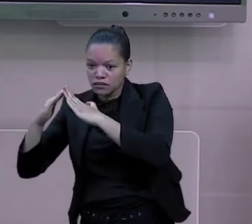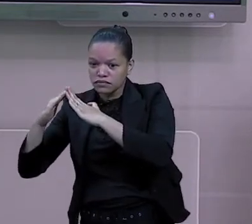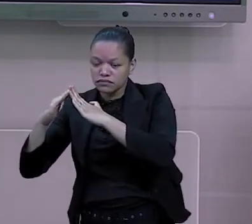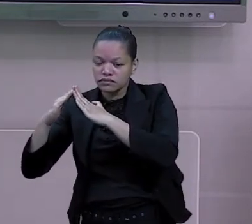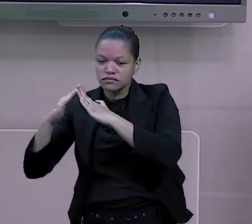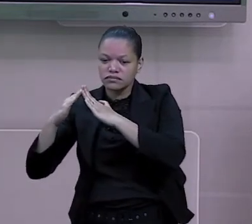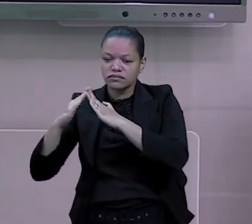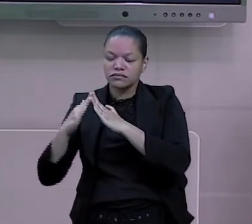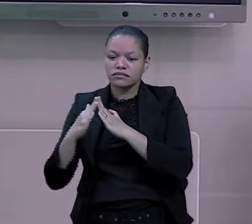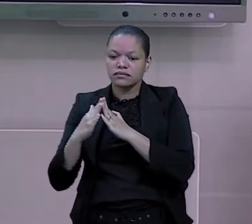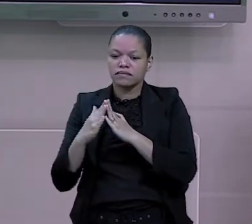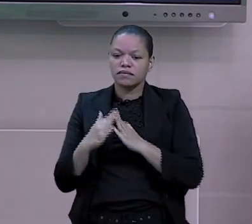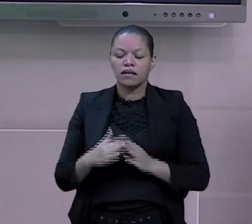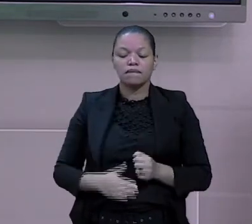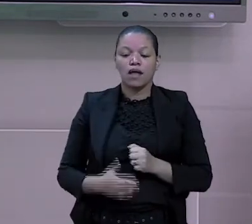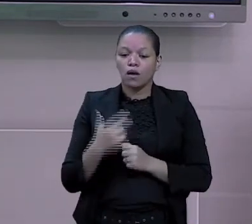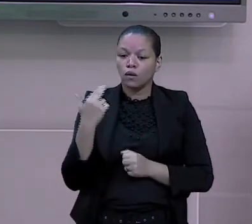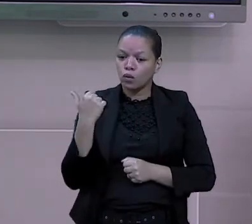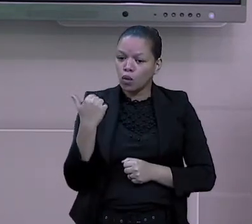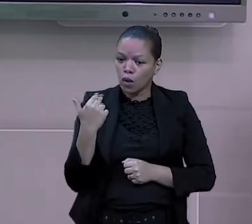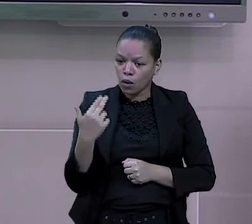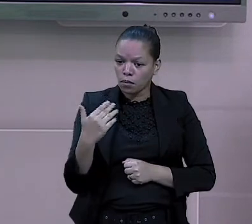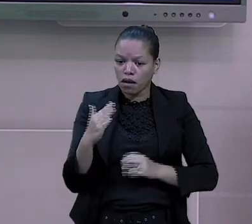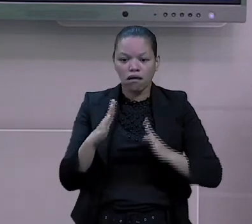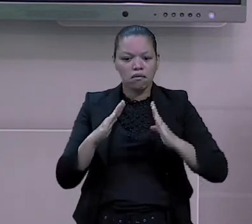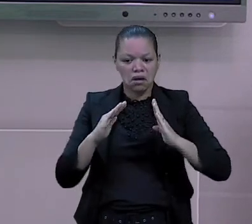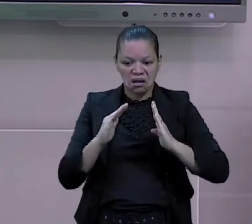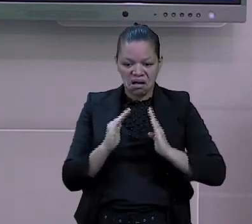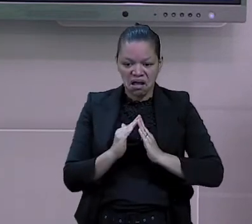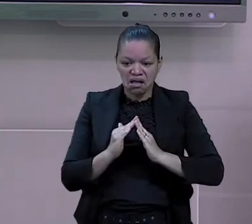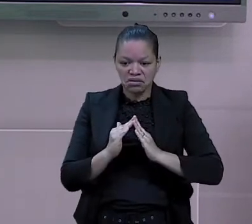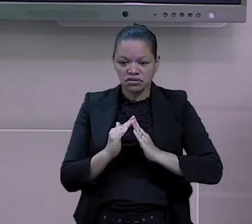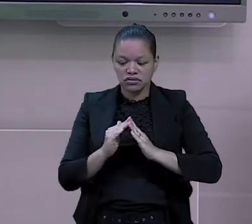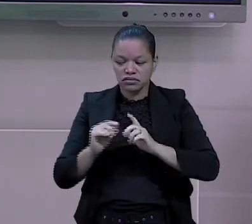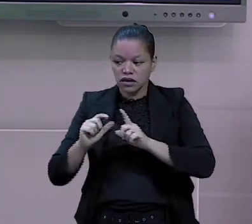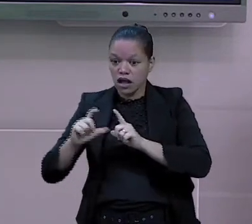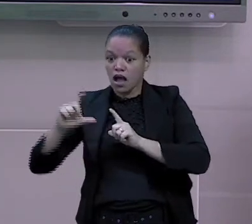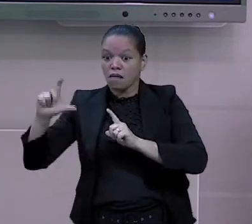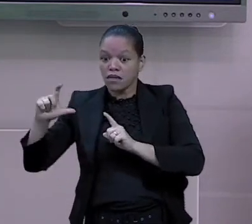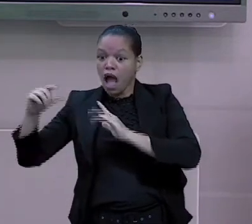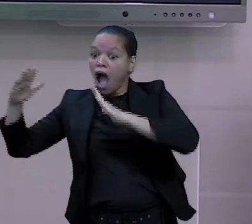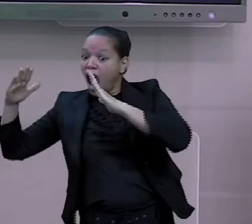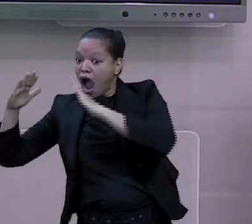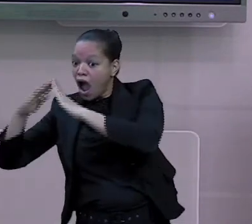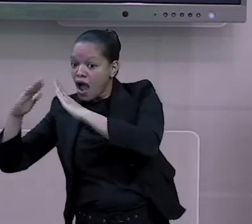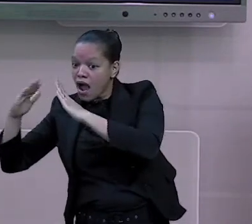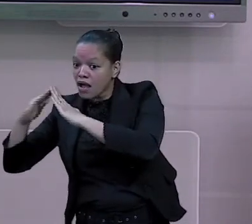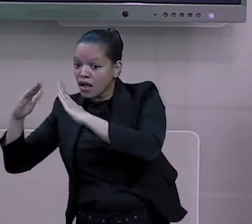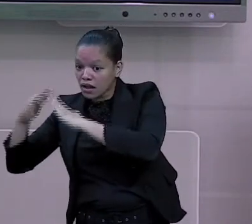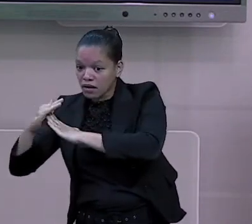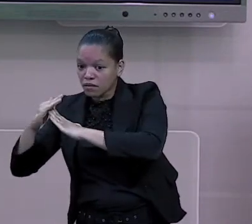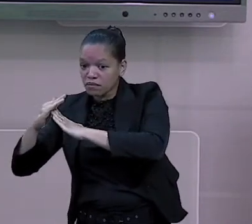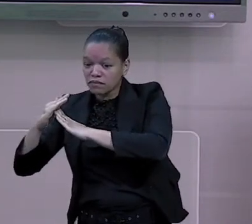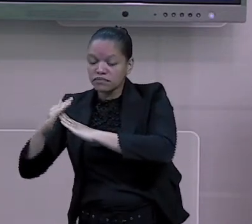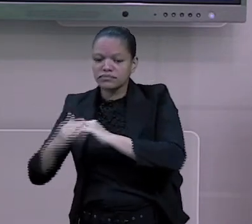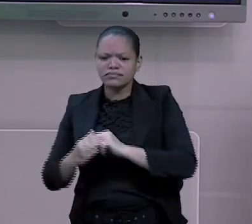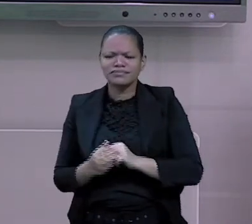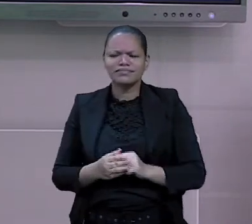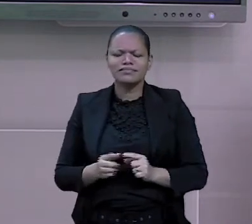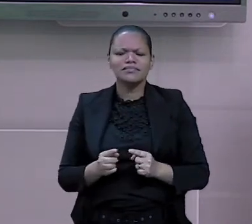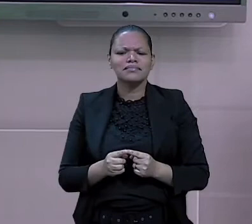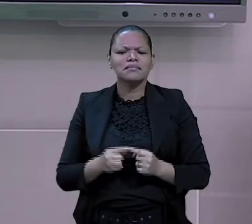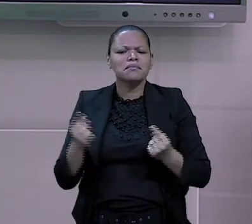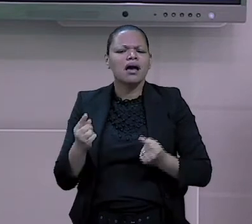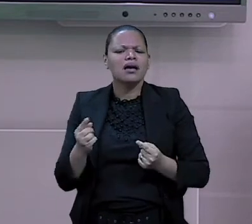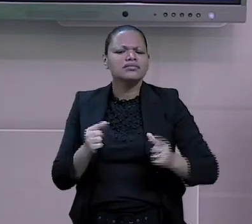Então o grau normal, casa. Aumentativo, casarão. Professora, mas e